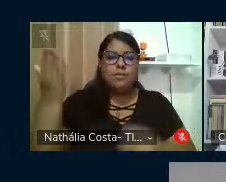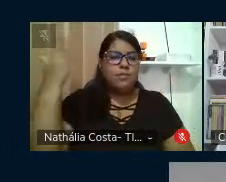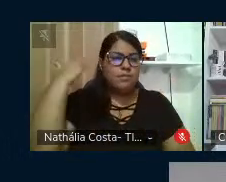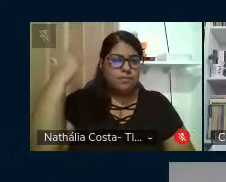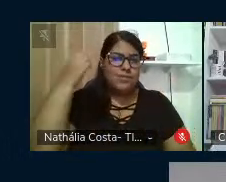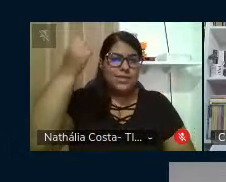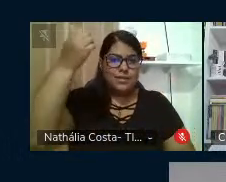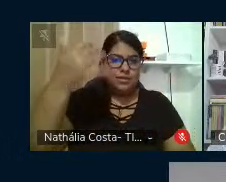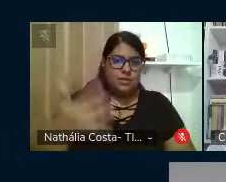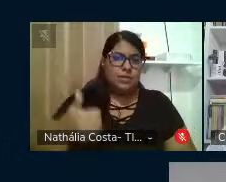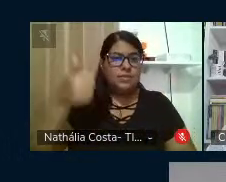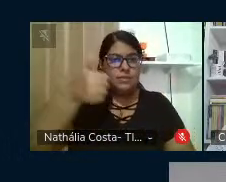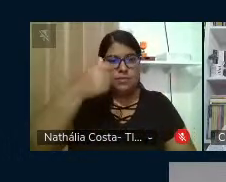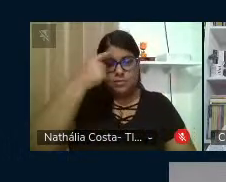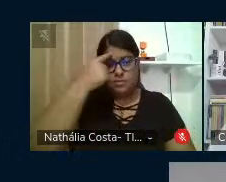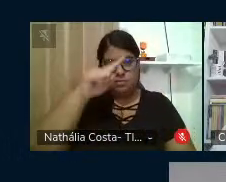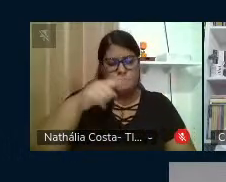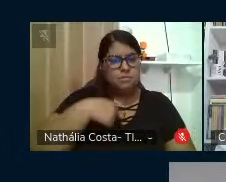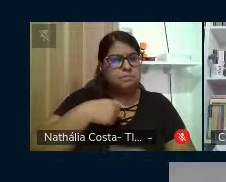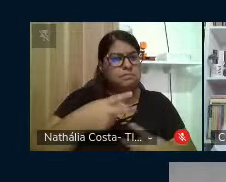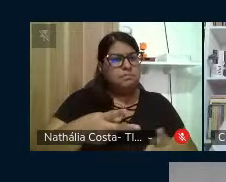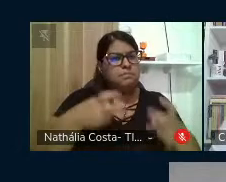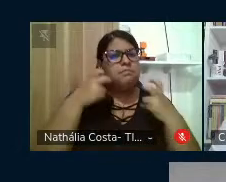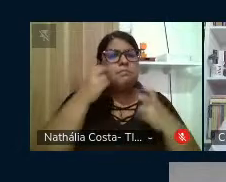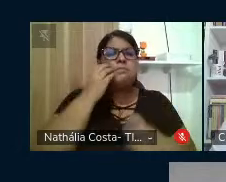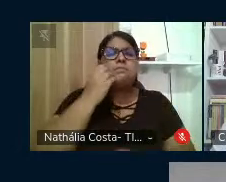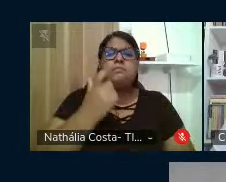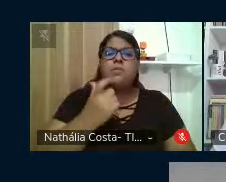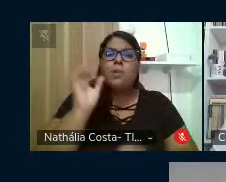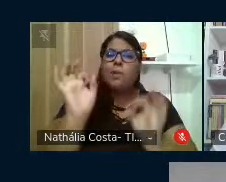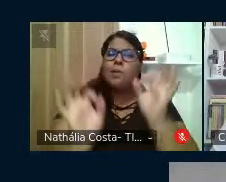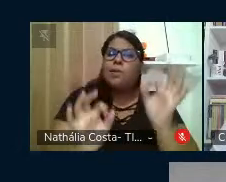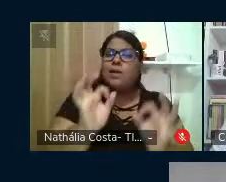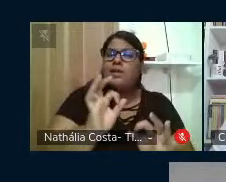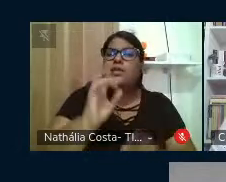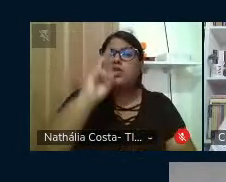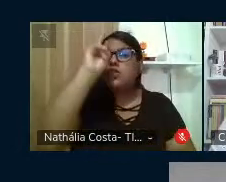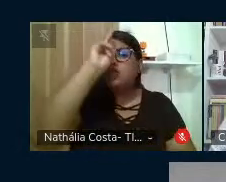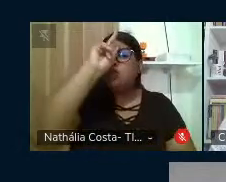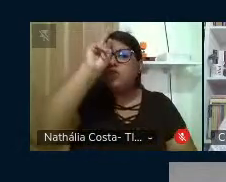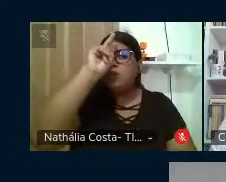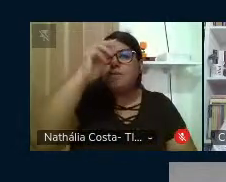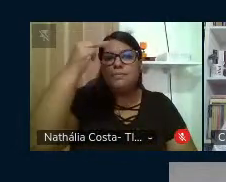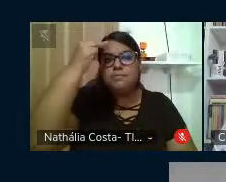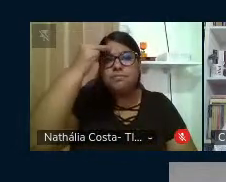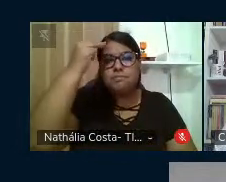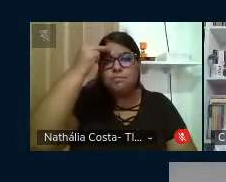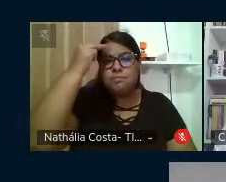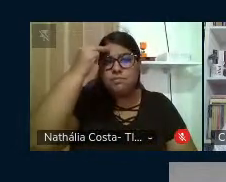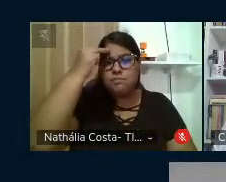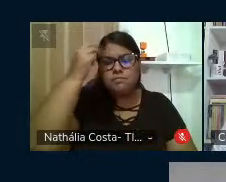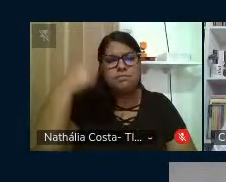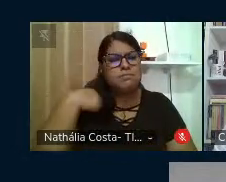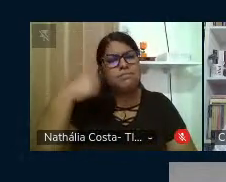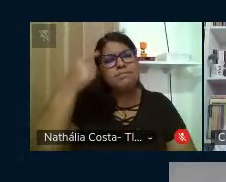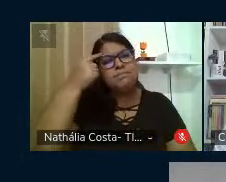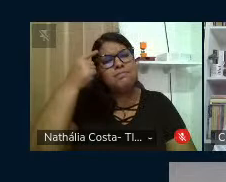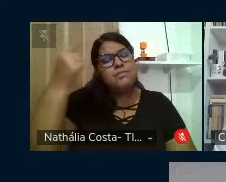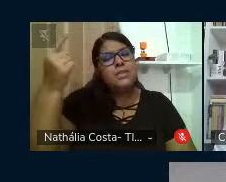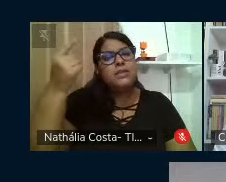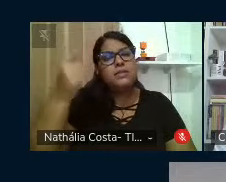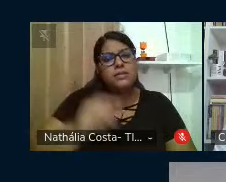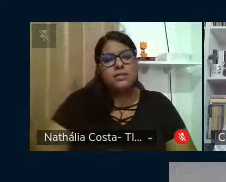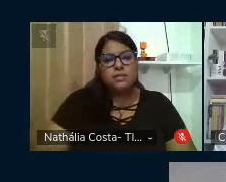dia, eu comecei a perceber que Paulo Freire construía a sua história-memória. E aí eu me perguntei,